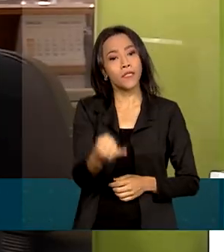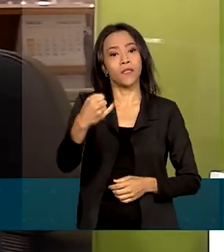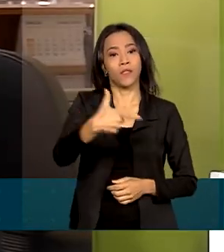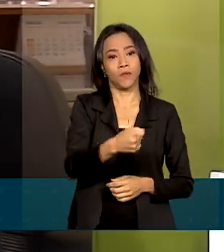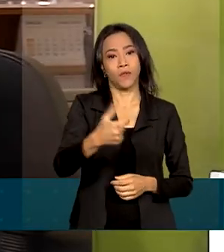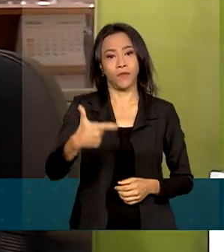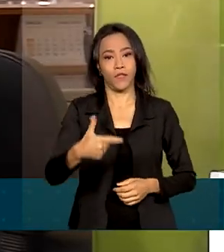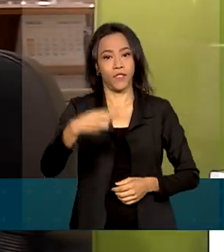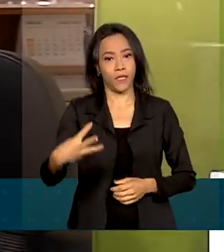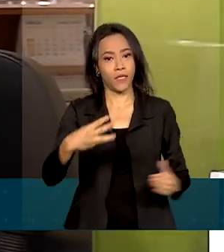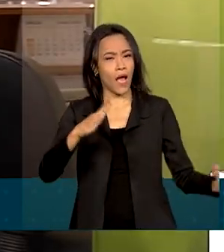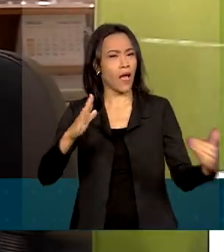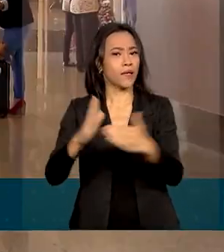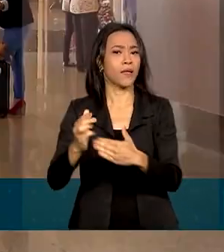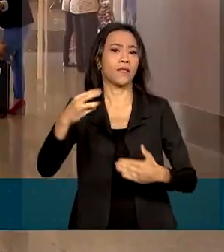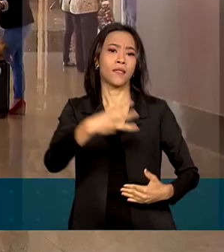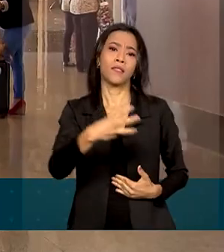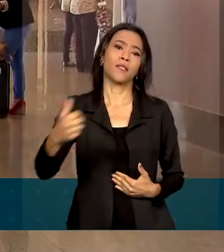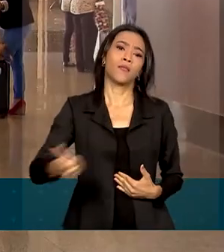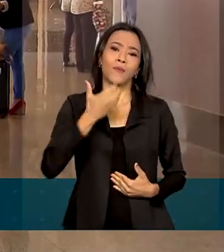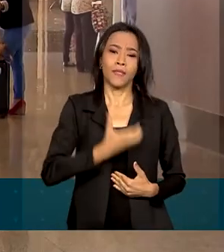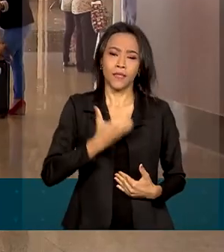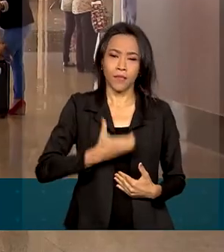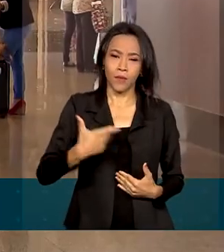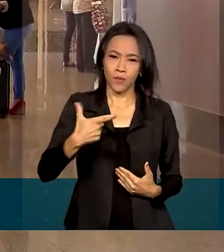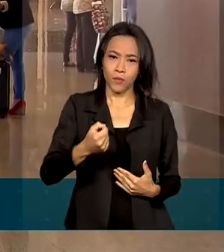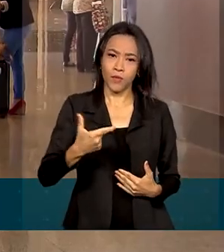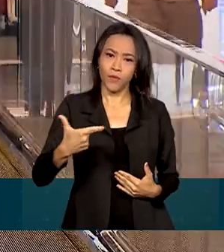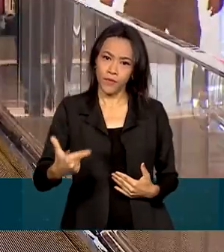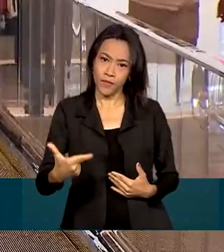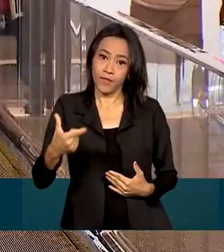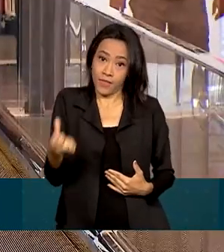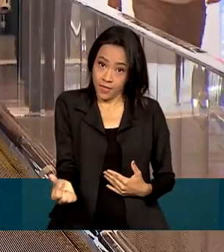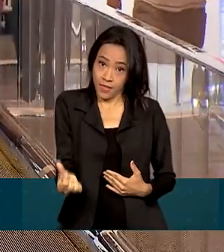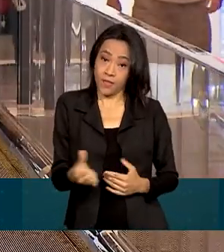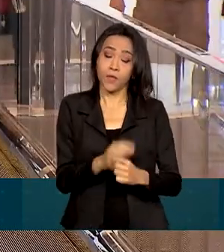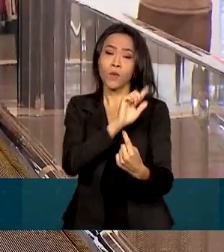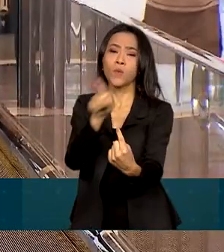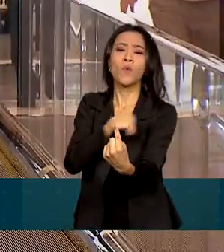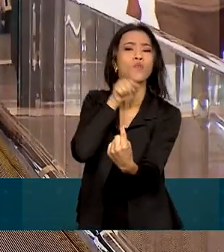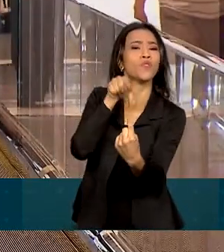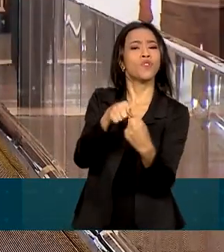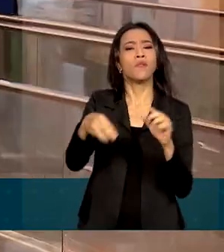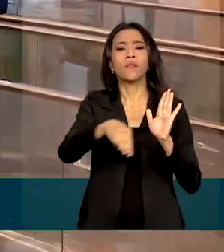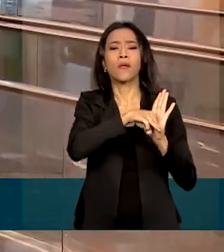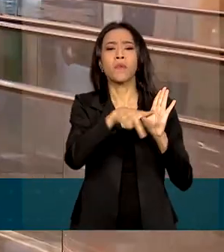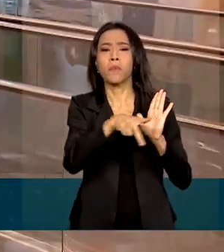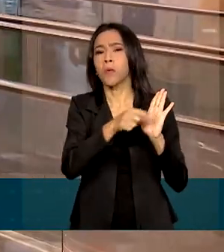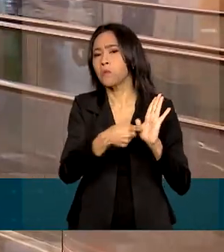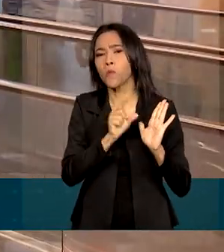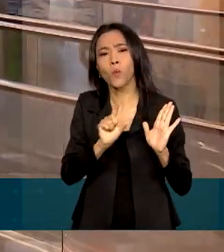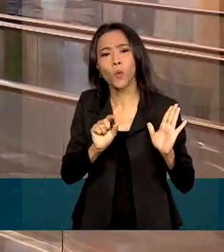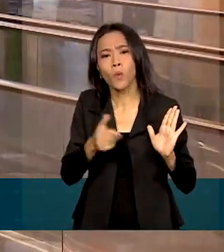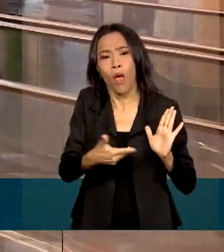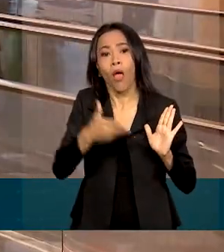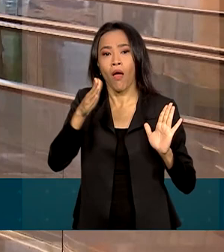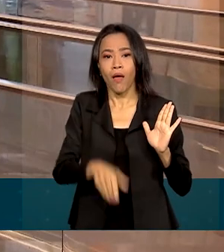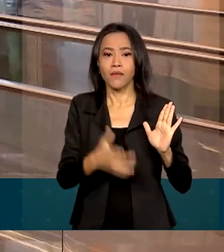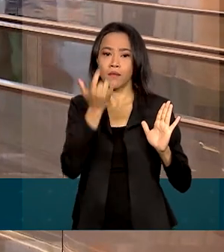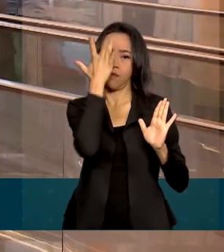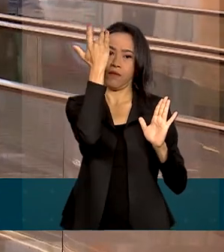e vai até 31 de dezembro de 2026. O objetivo da medida é viabilizar a